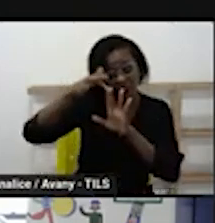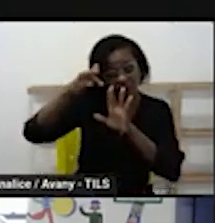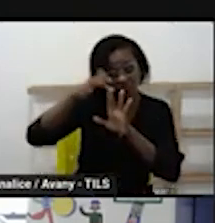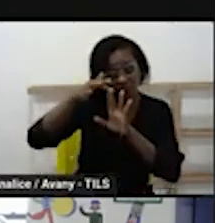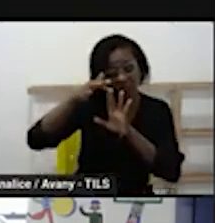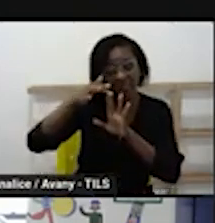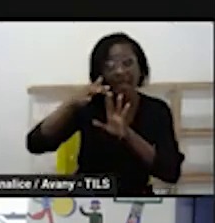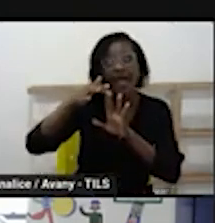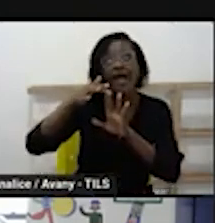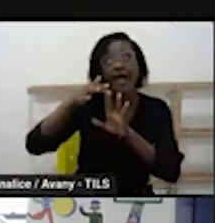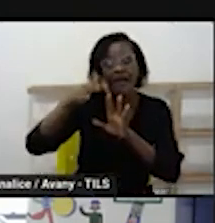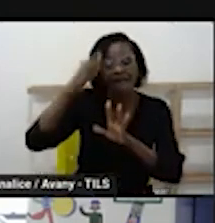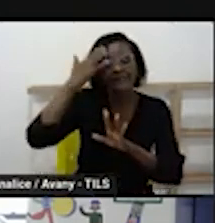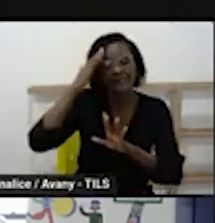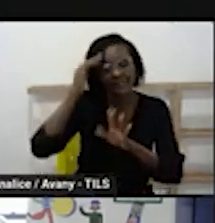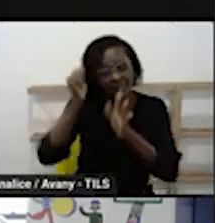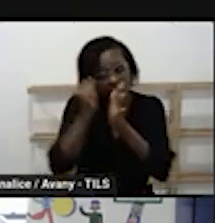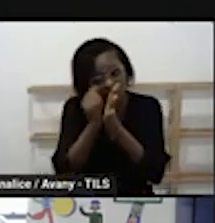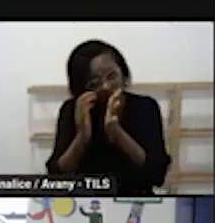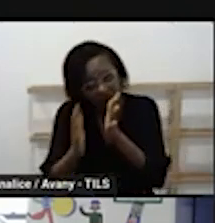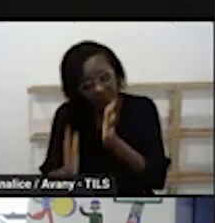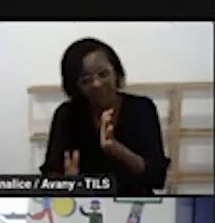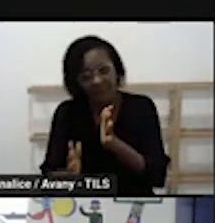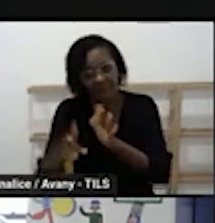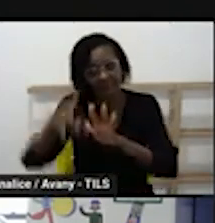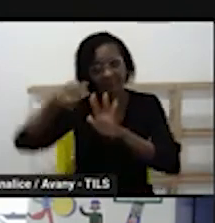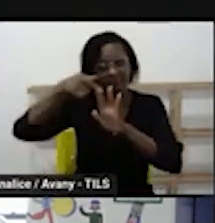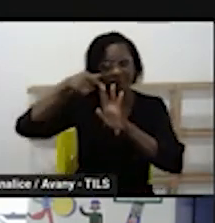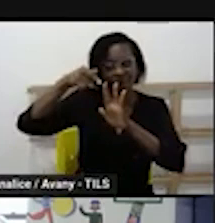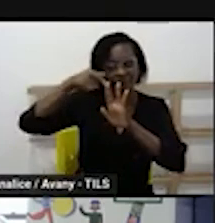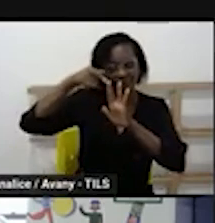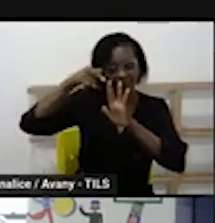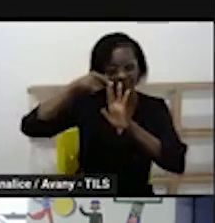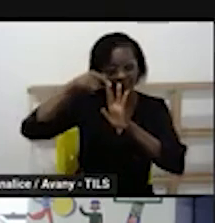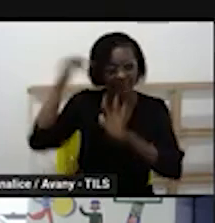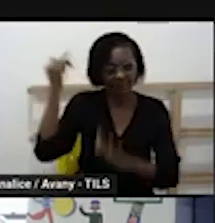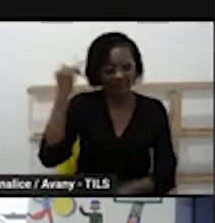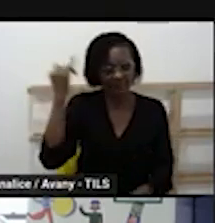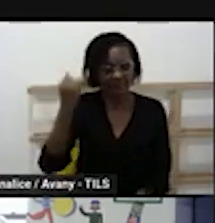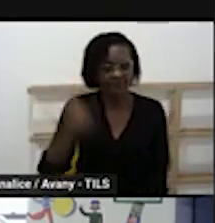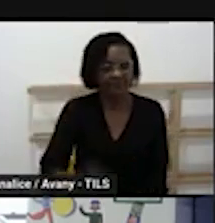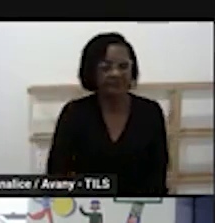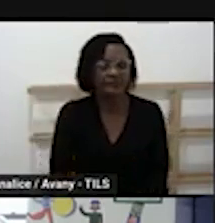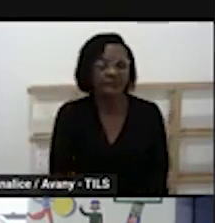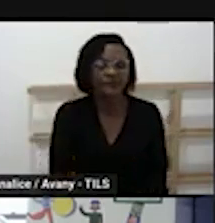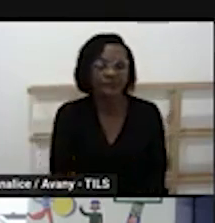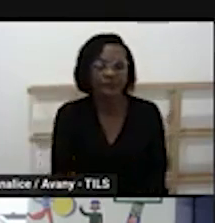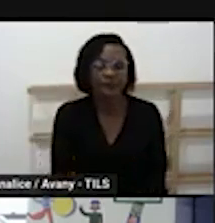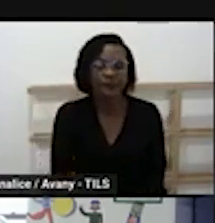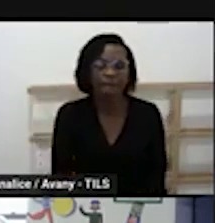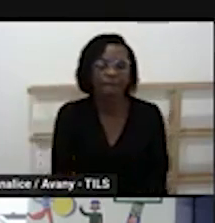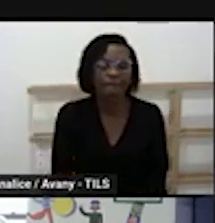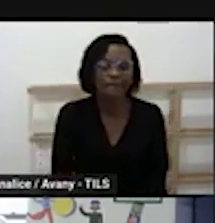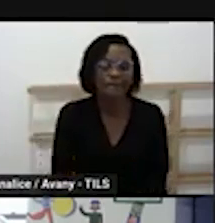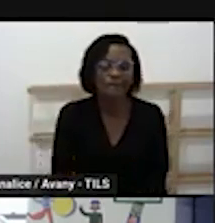naquele momento daquela atividade ali do que é o projeto daquela experiência ok? pode passar Gabi